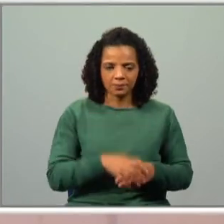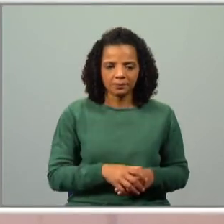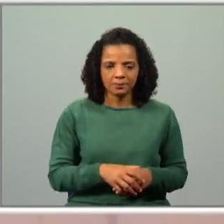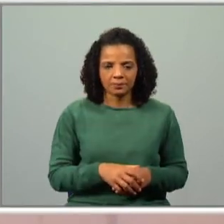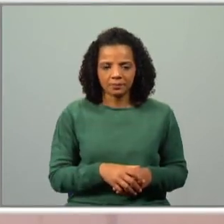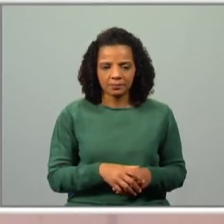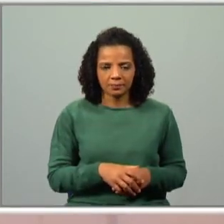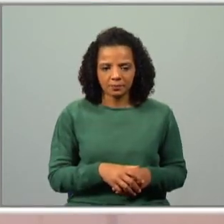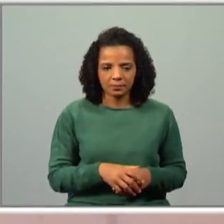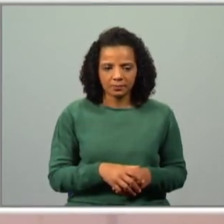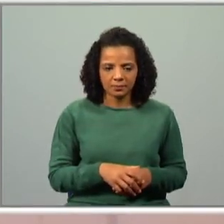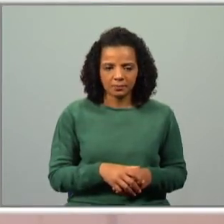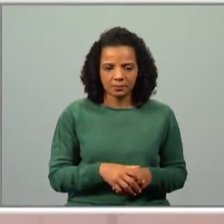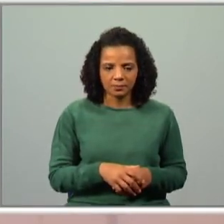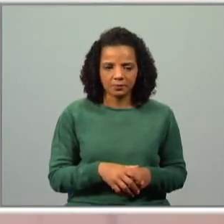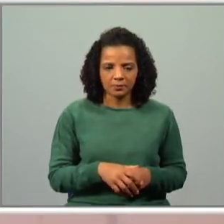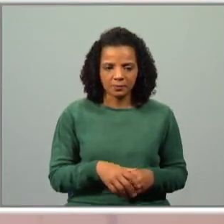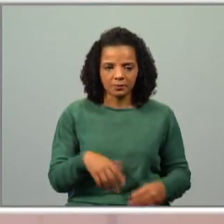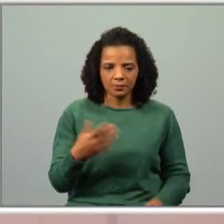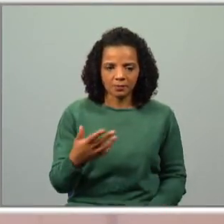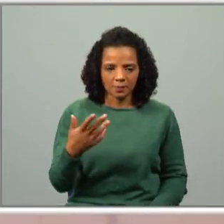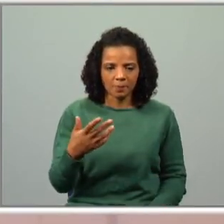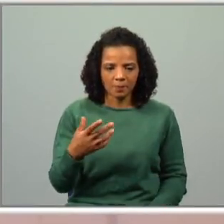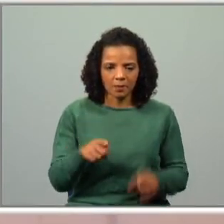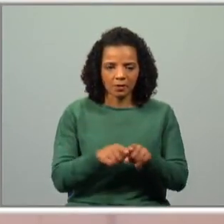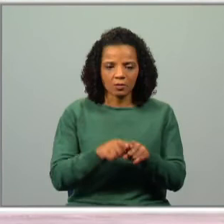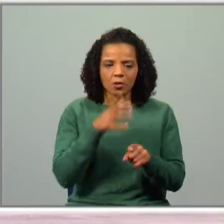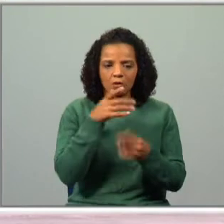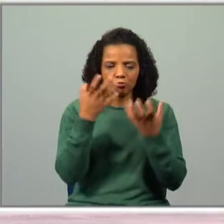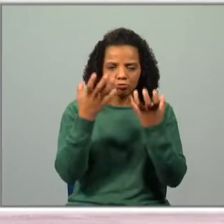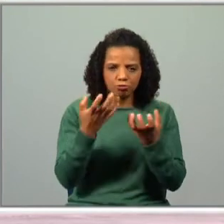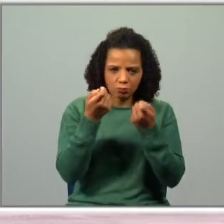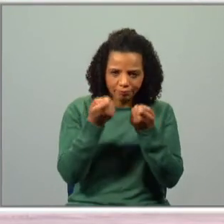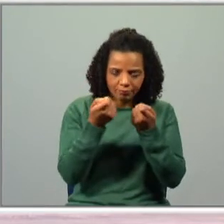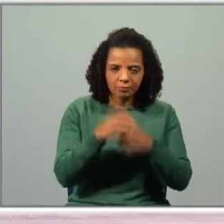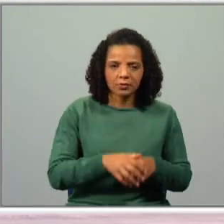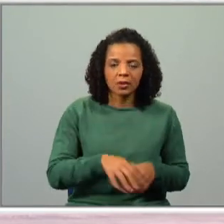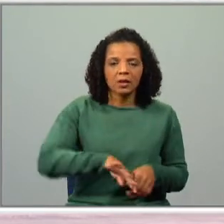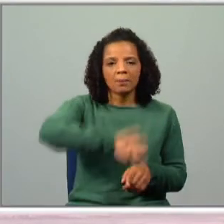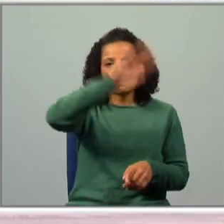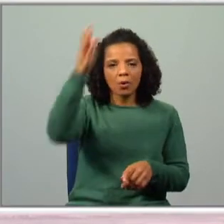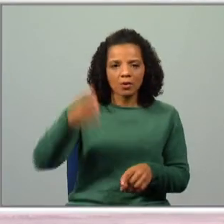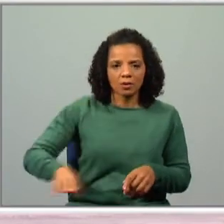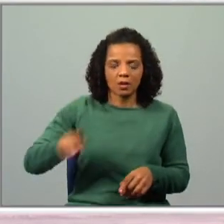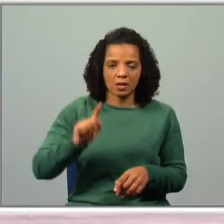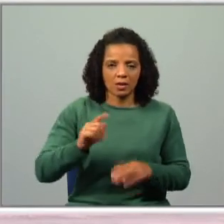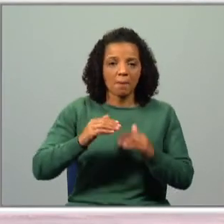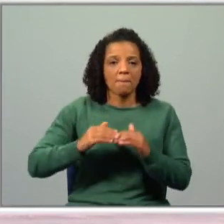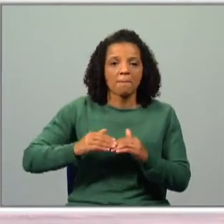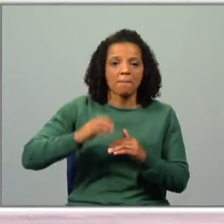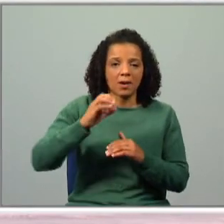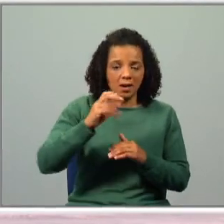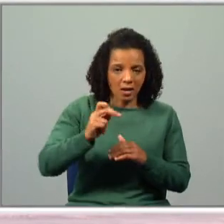encontram-se ali num bocadinho mais escuras. A montanha era a mais